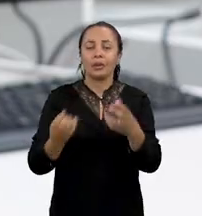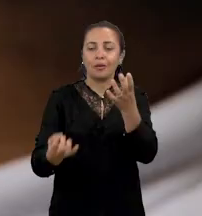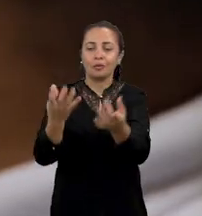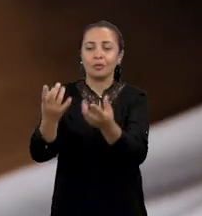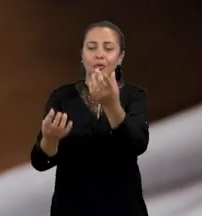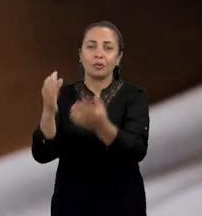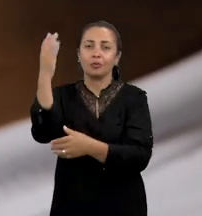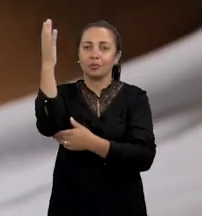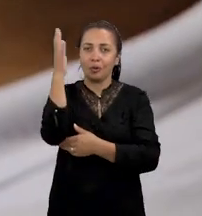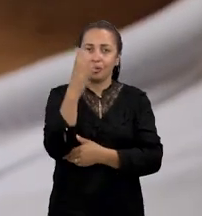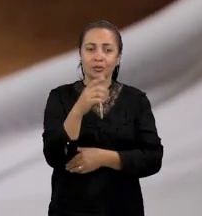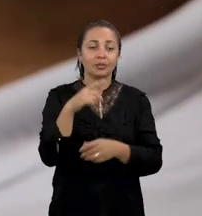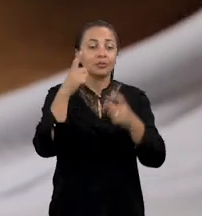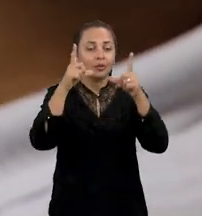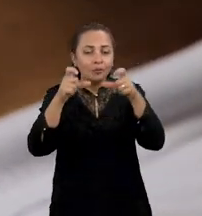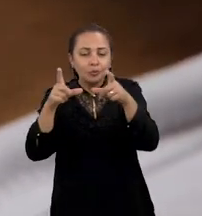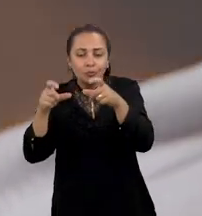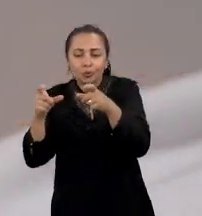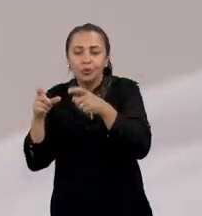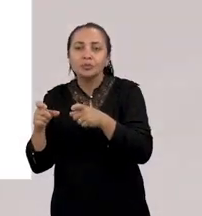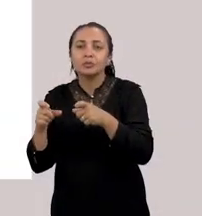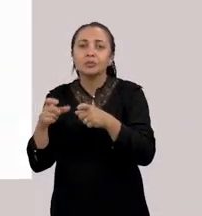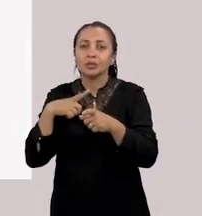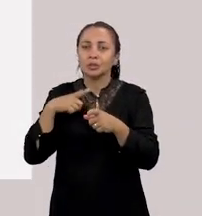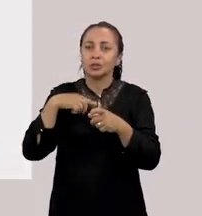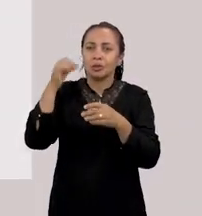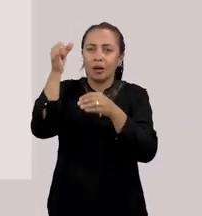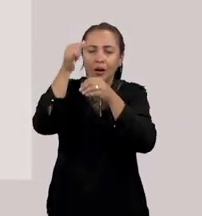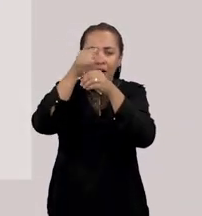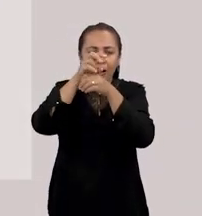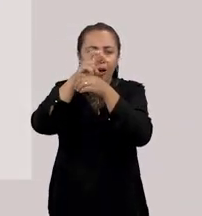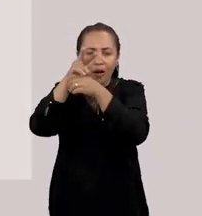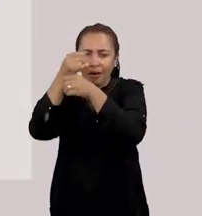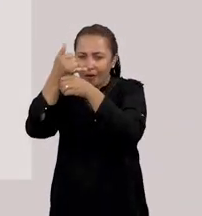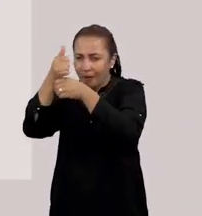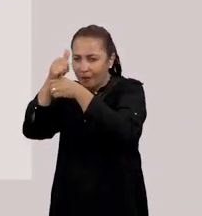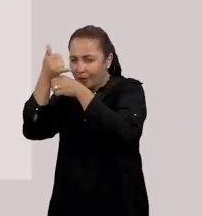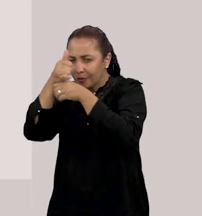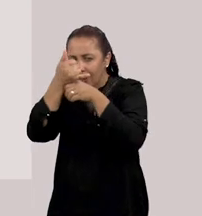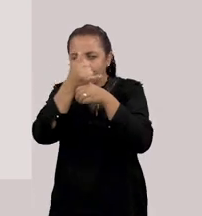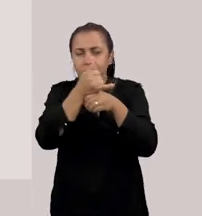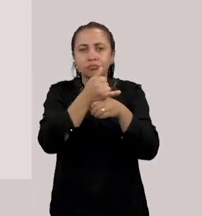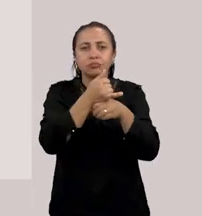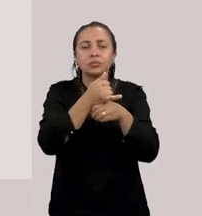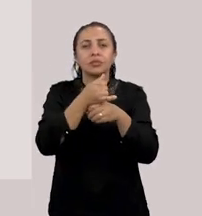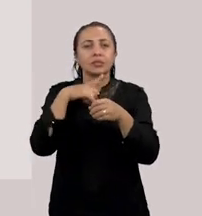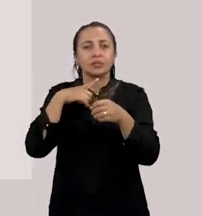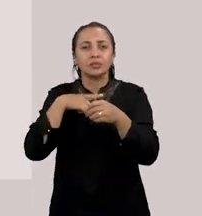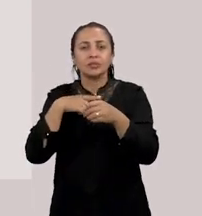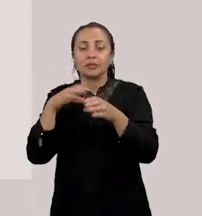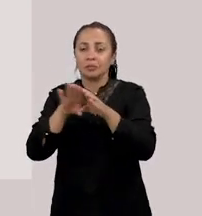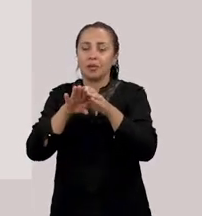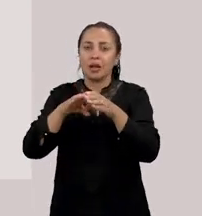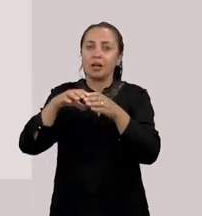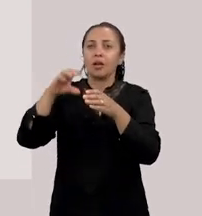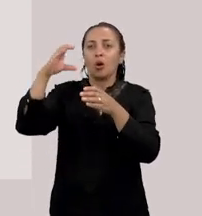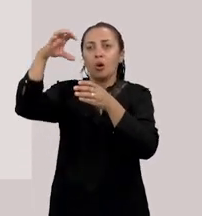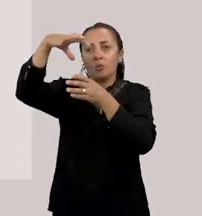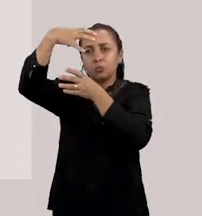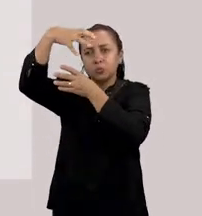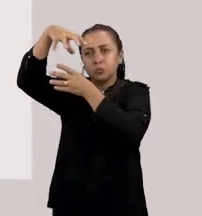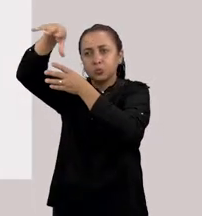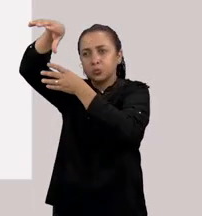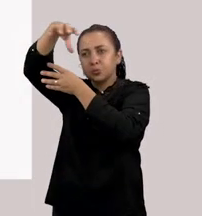florestais a partir de imagens. Então, a partir de câmeras de vigilância, a partir de imagens de drones,